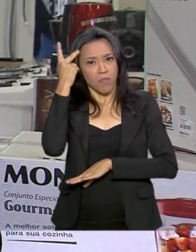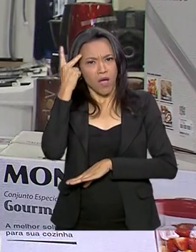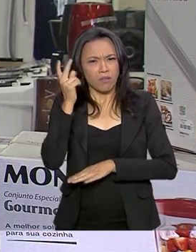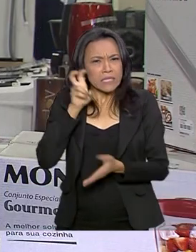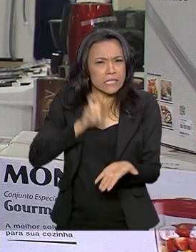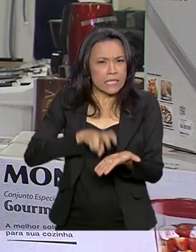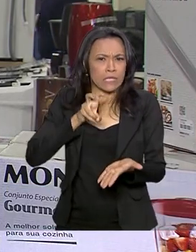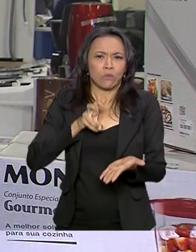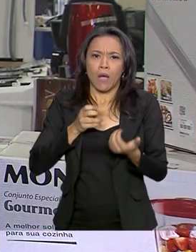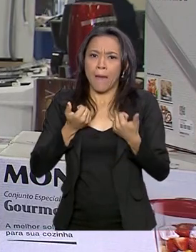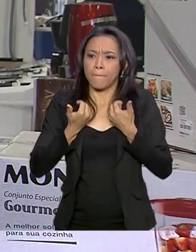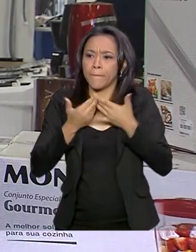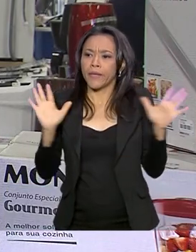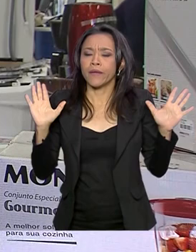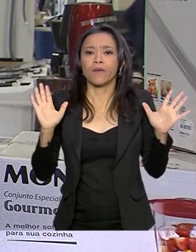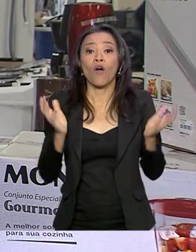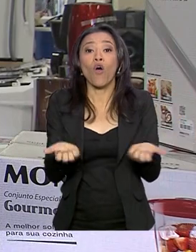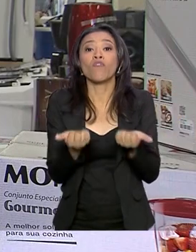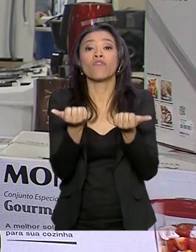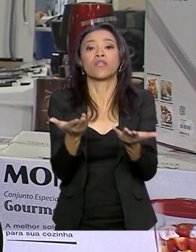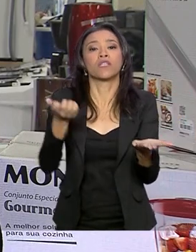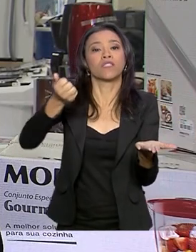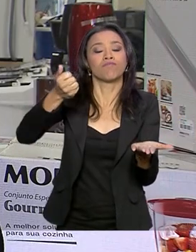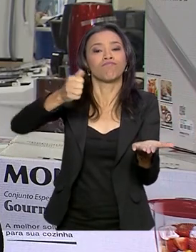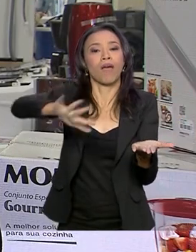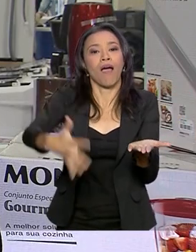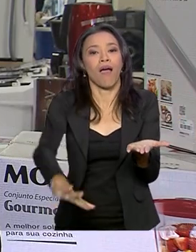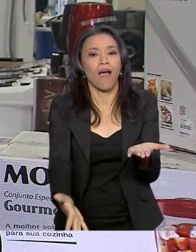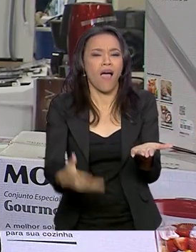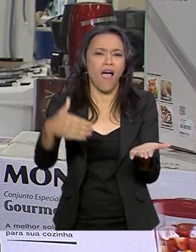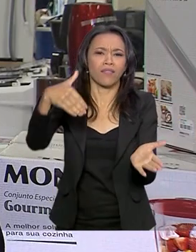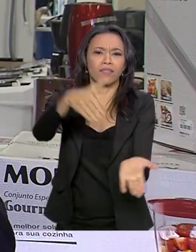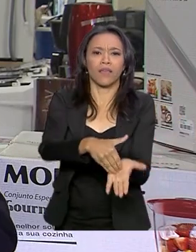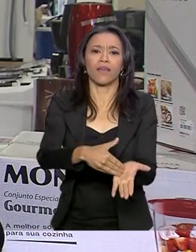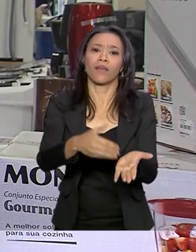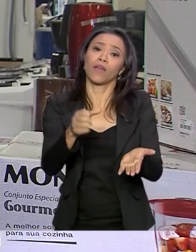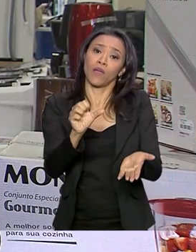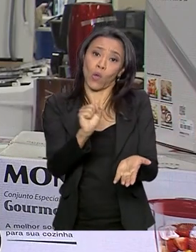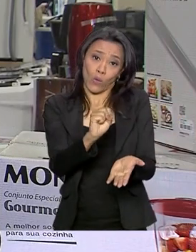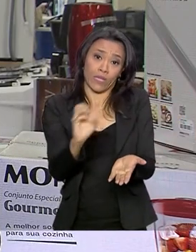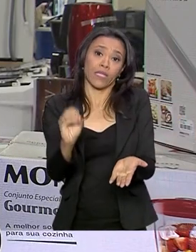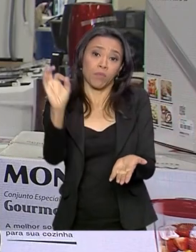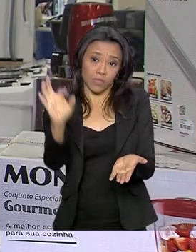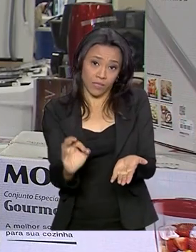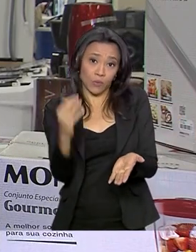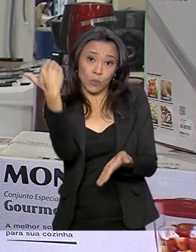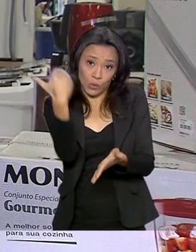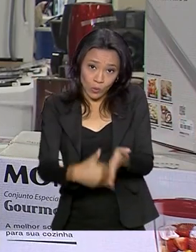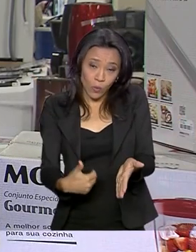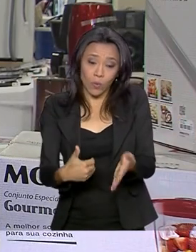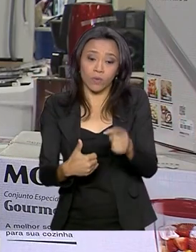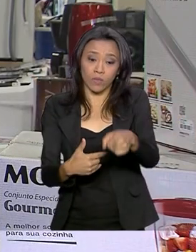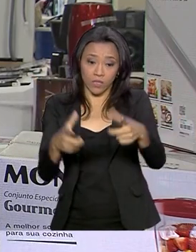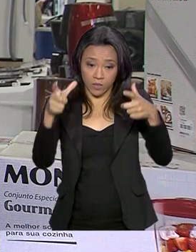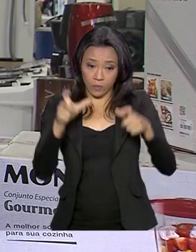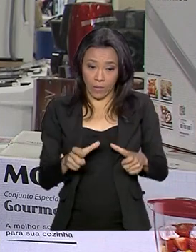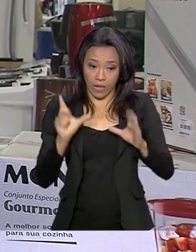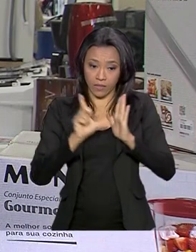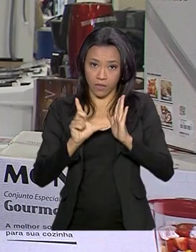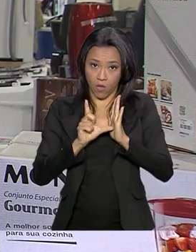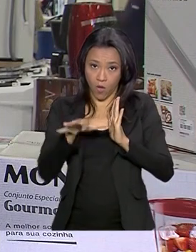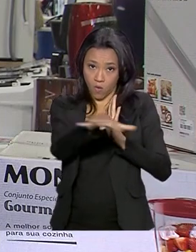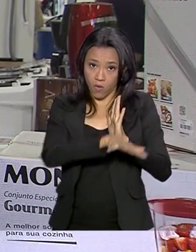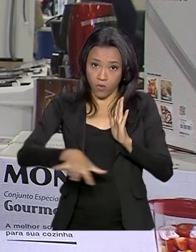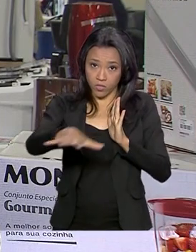mais cedo para oferecer descontos que chegam a até 80%. Essa aqui, onde nós estamos, no Largo 13, na Zona Sul da